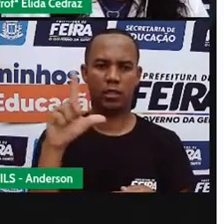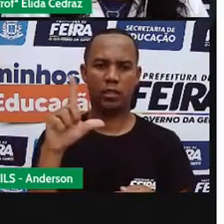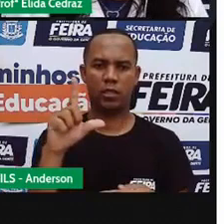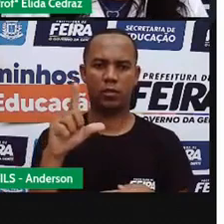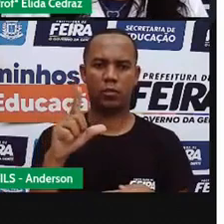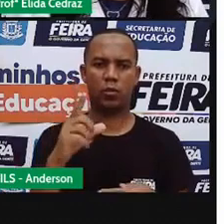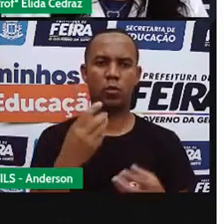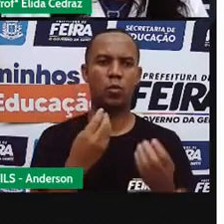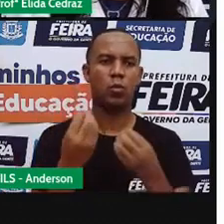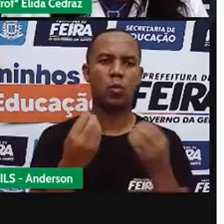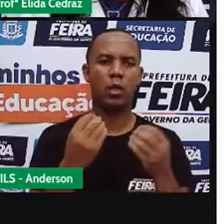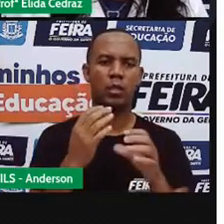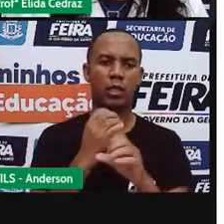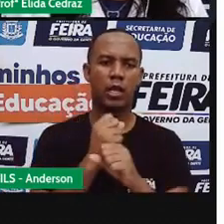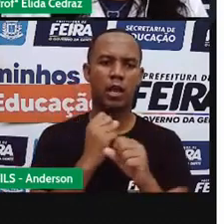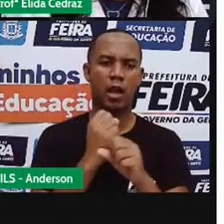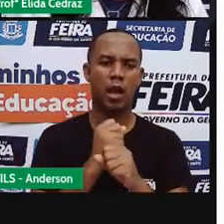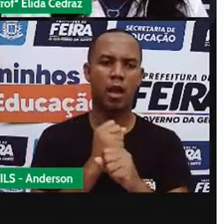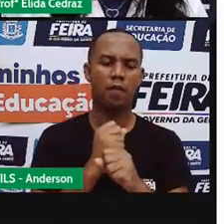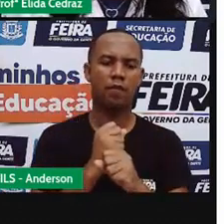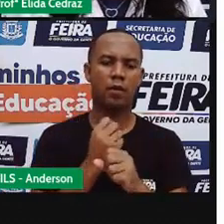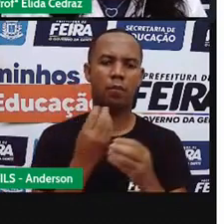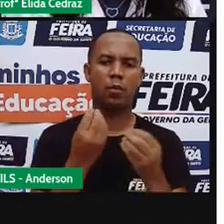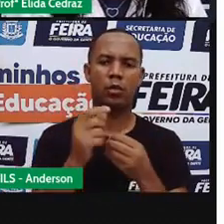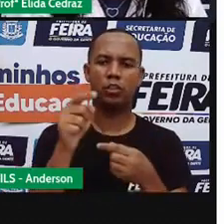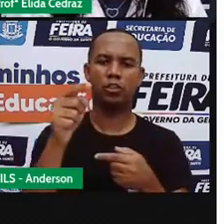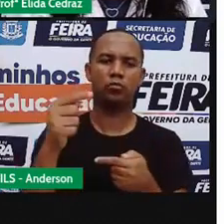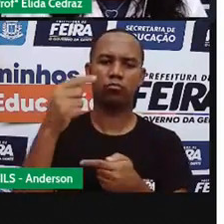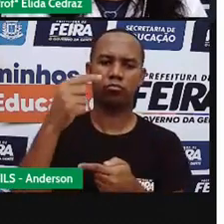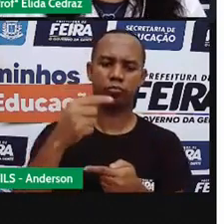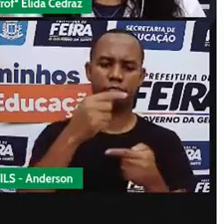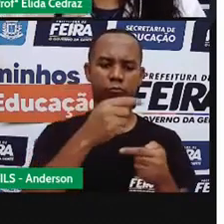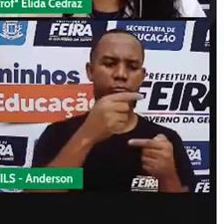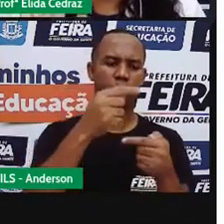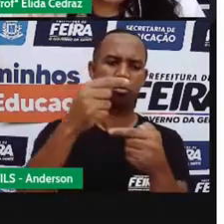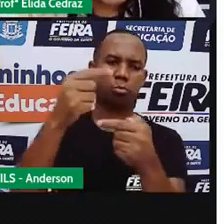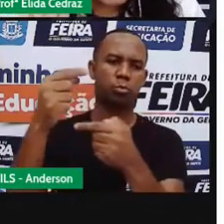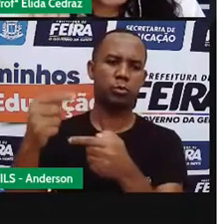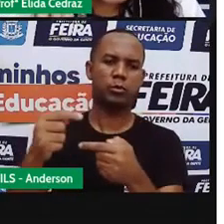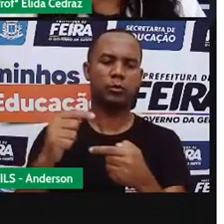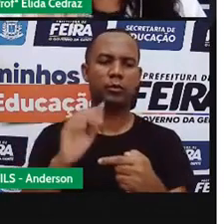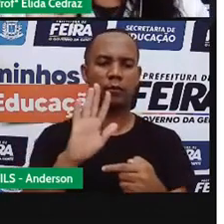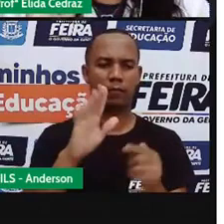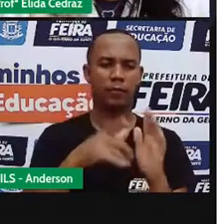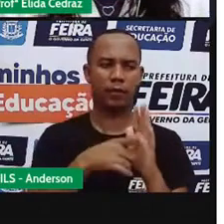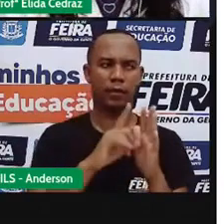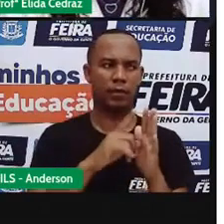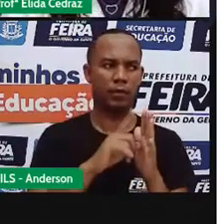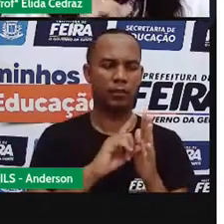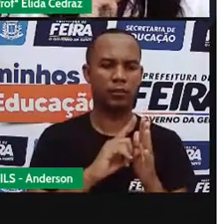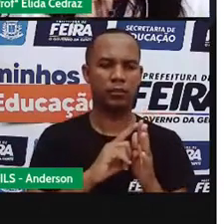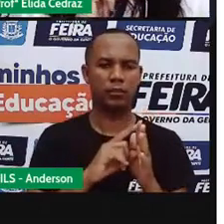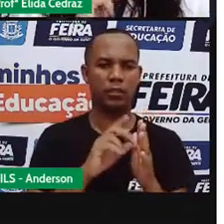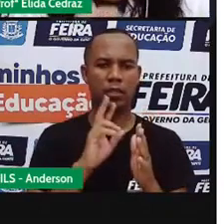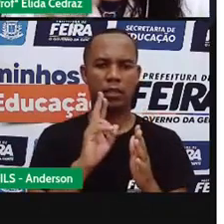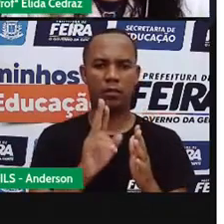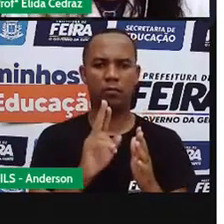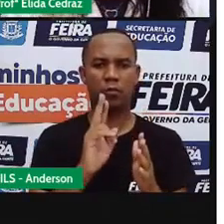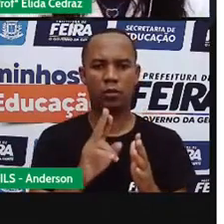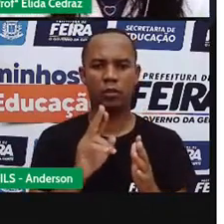Quantas garrafas Elza poderá encher com a água do garrafão? Mas antes disso, me responde.